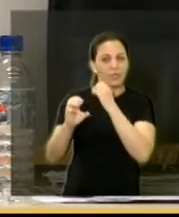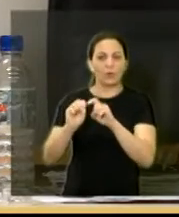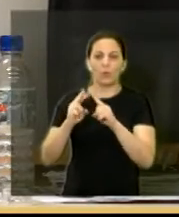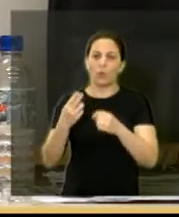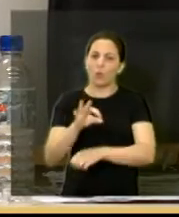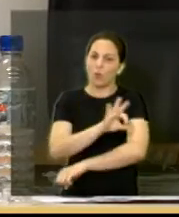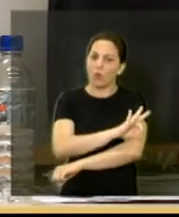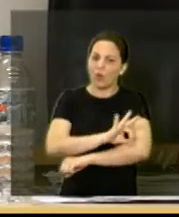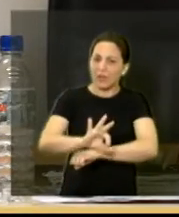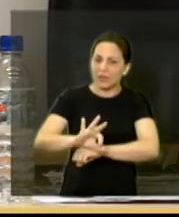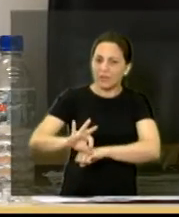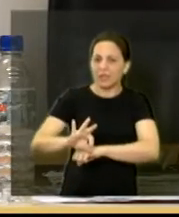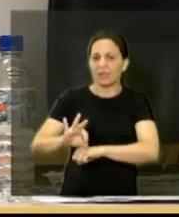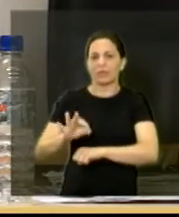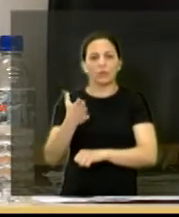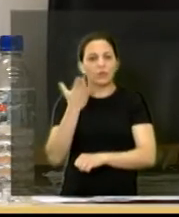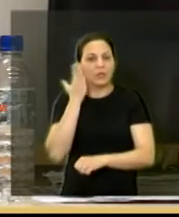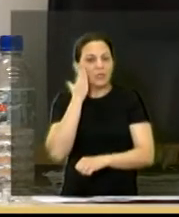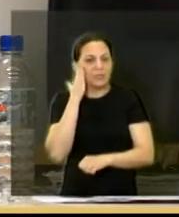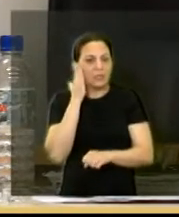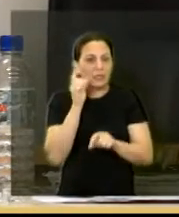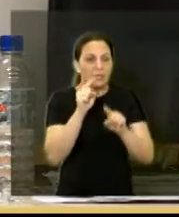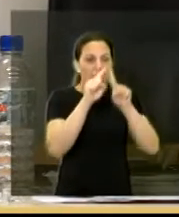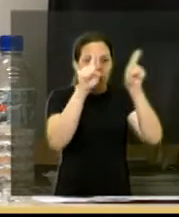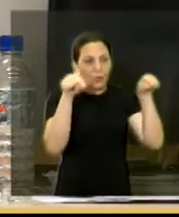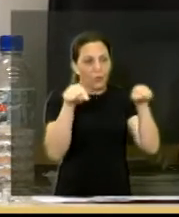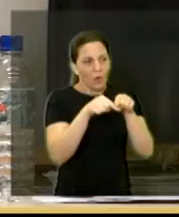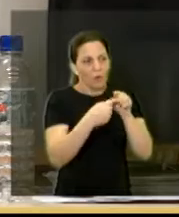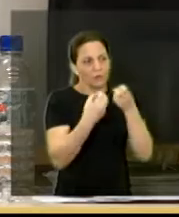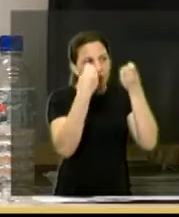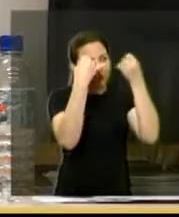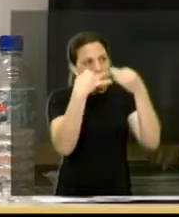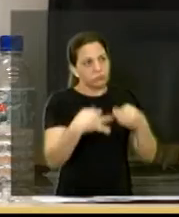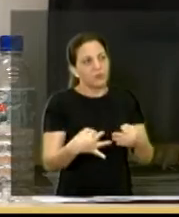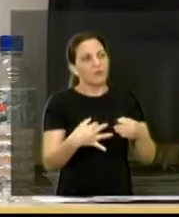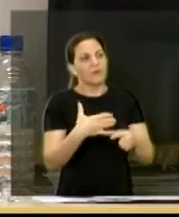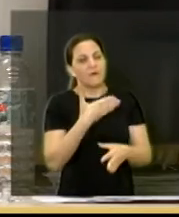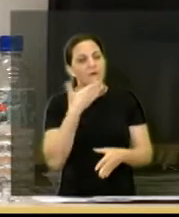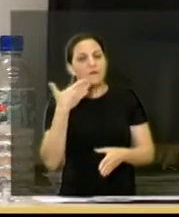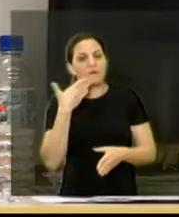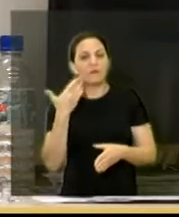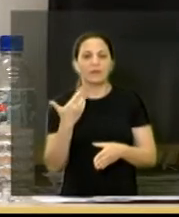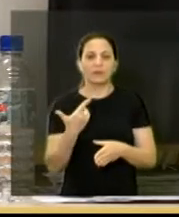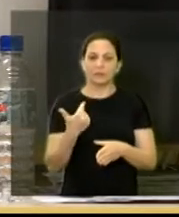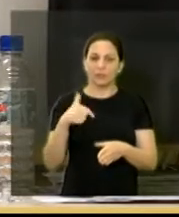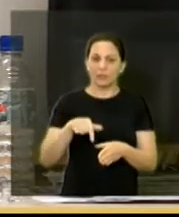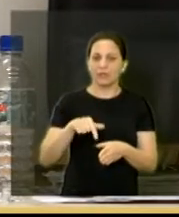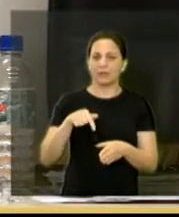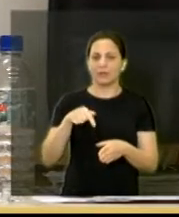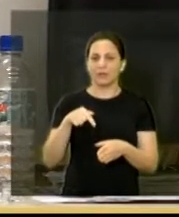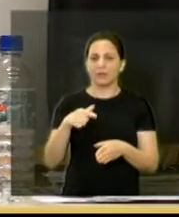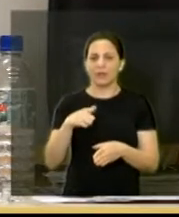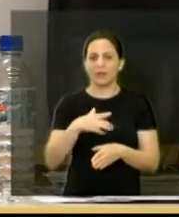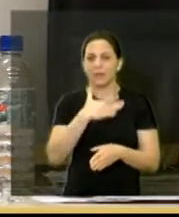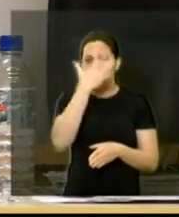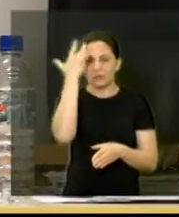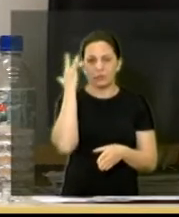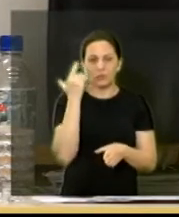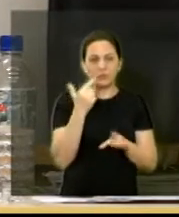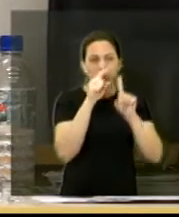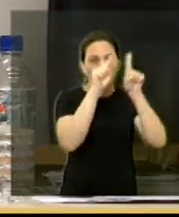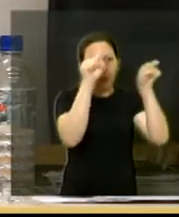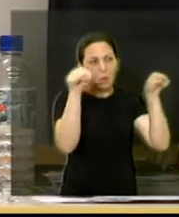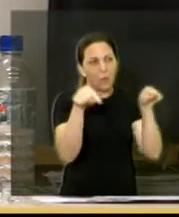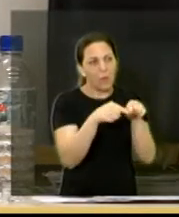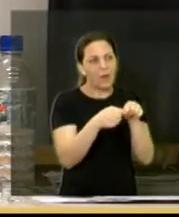quadro então essa é uma das discussões inclusive que a faz sempre aqui na câmara não porque fulano fez aquilo tem que ser aquilo lá